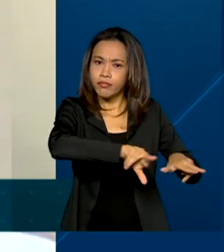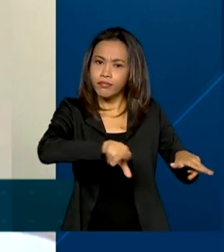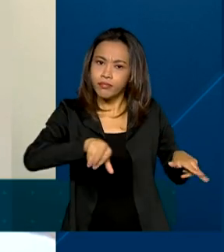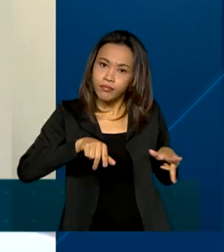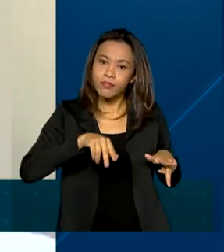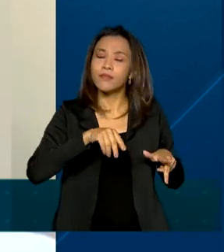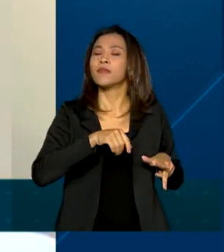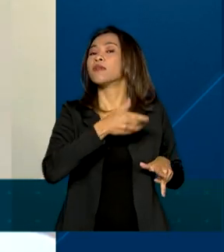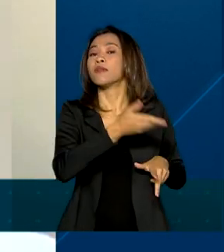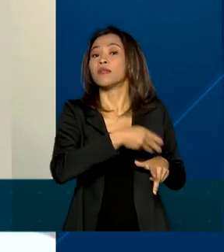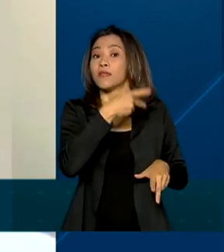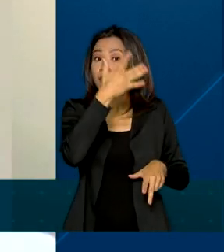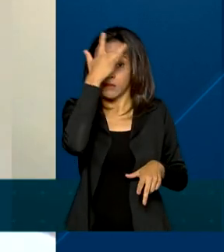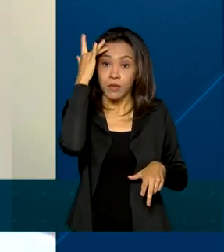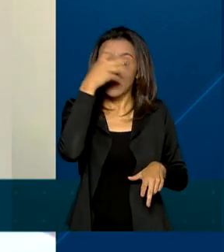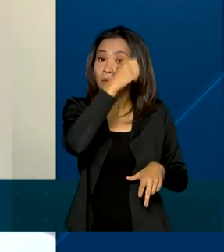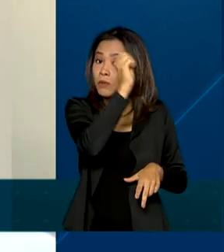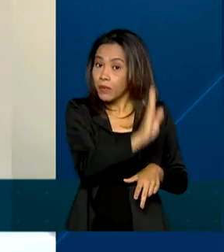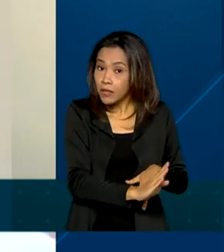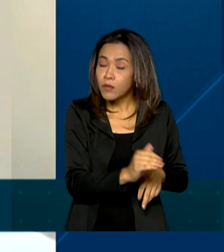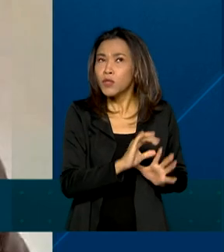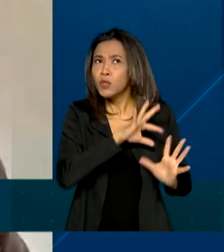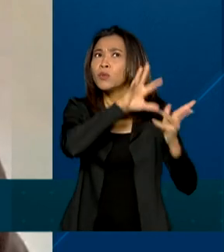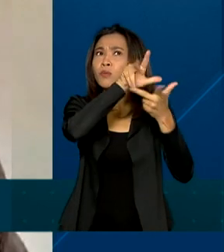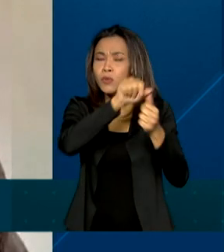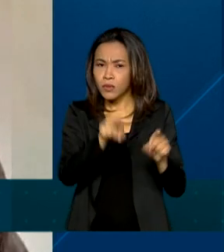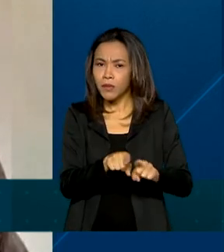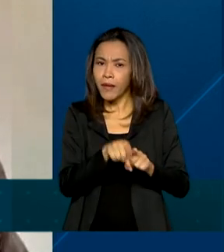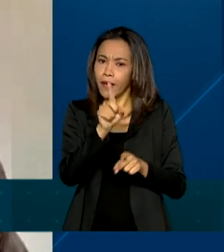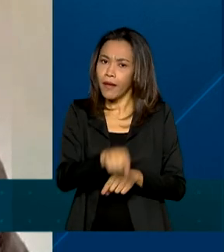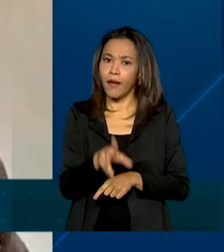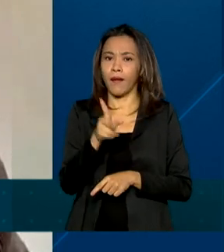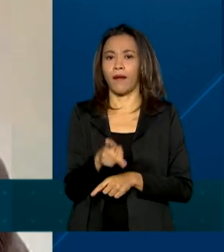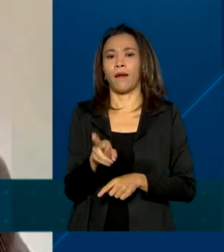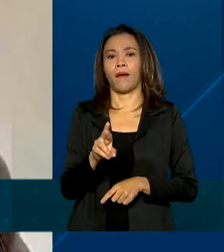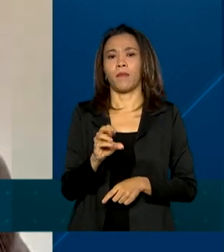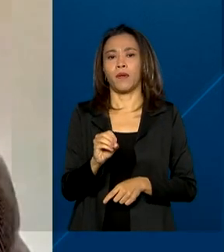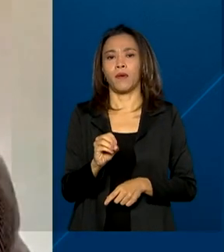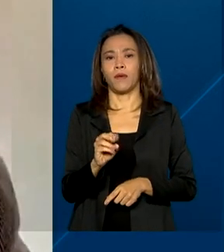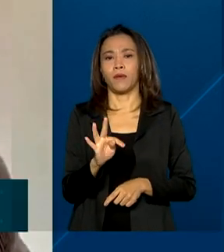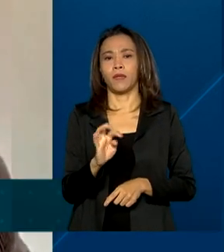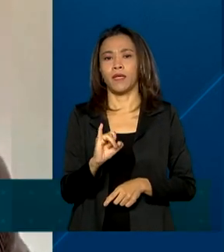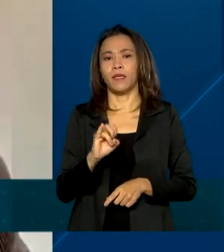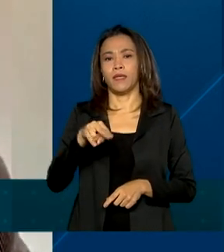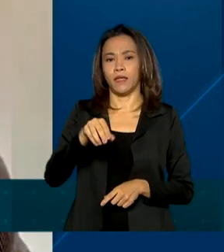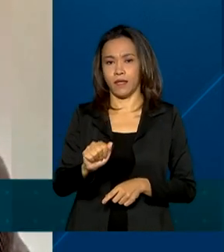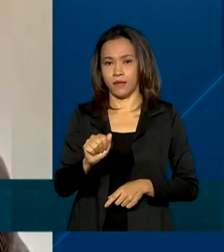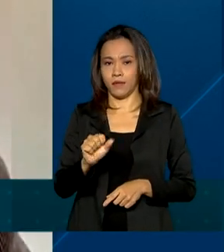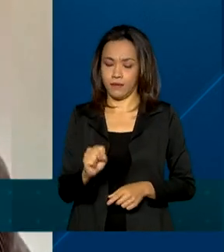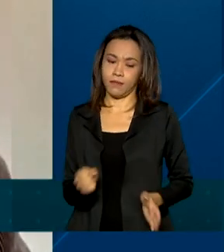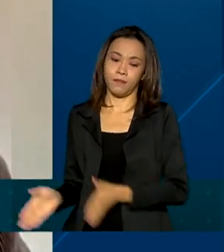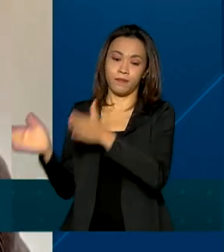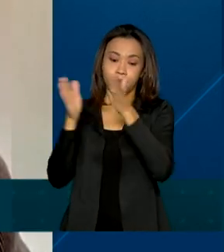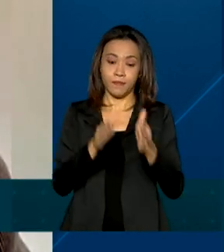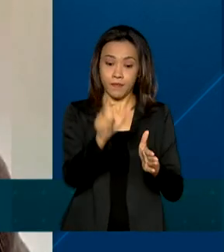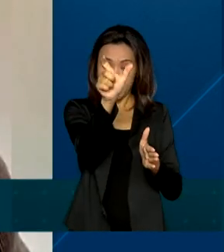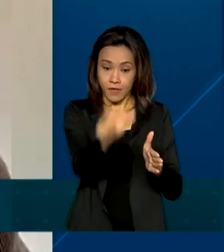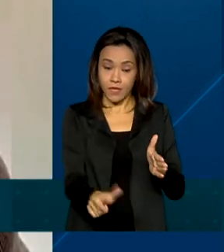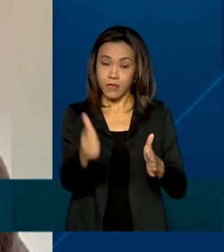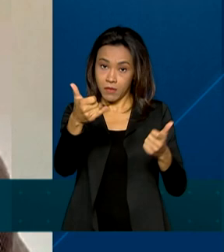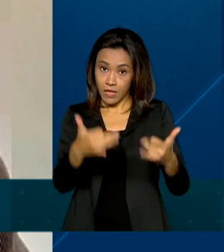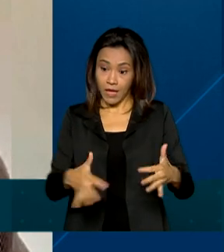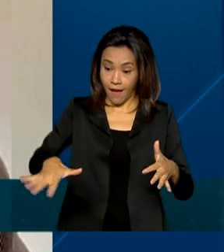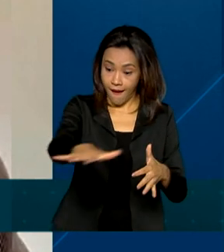brasileiro e mundial, as proteínas. O agronegócio está fazendo um trabalho excelente,